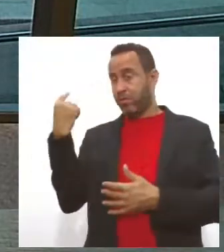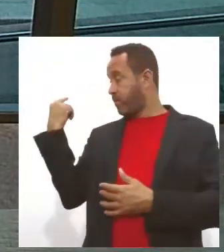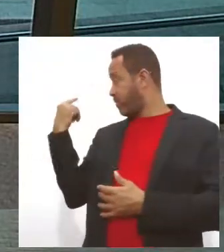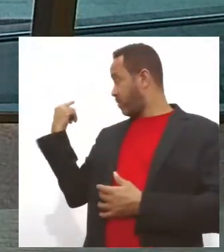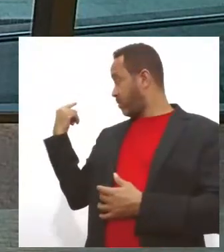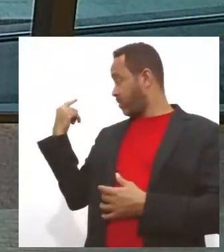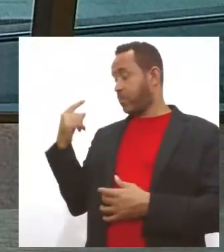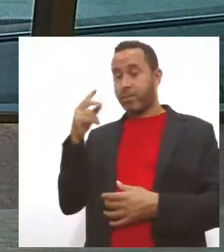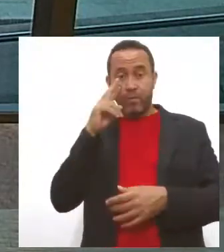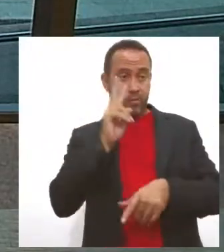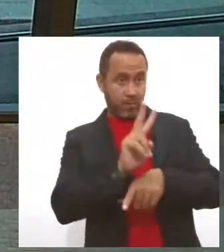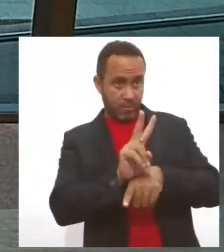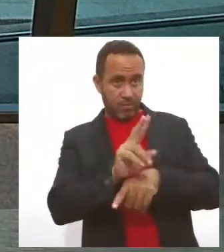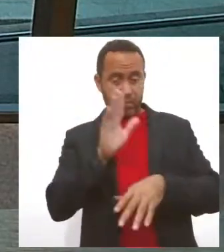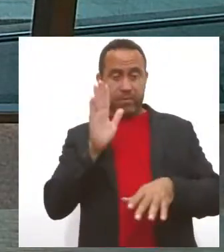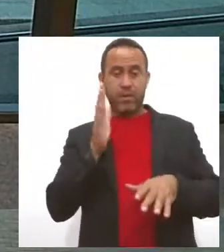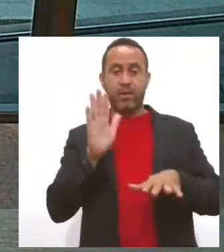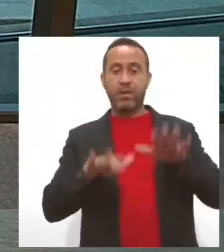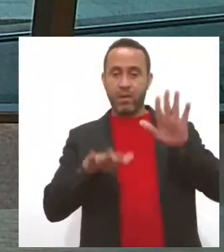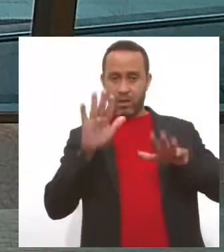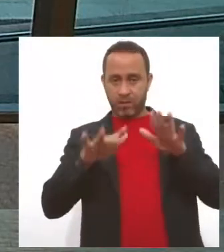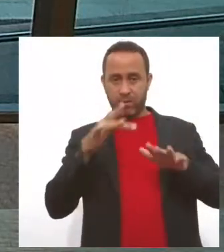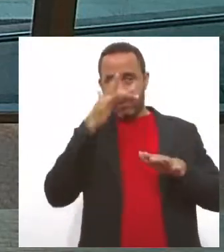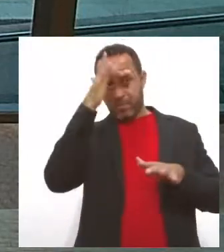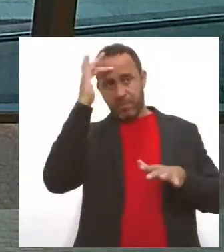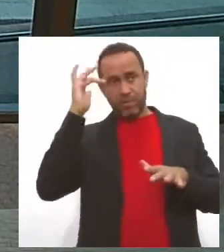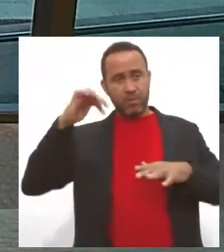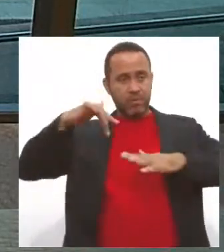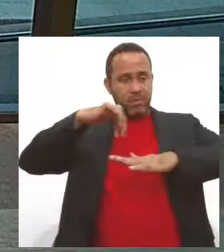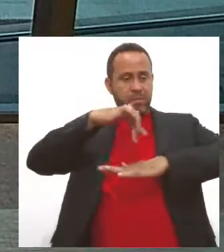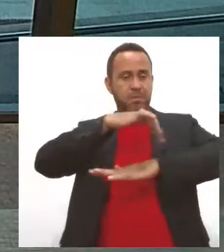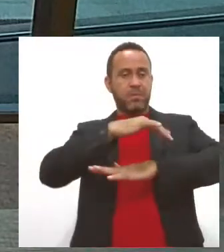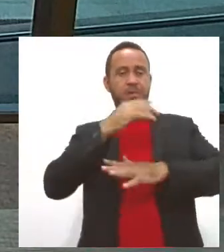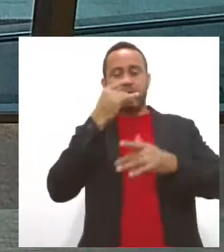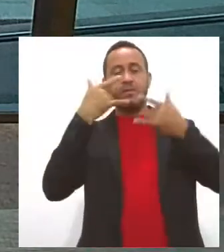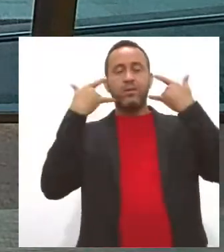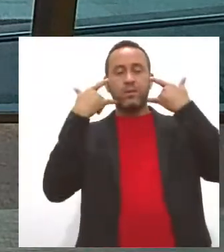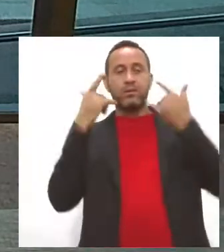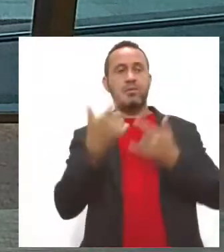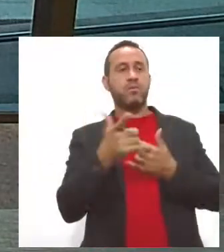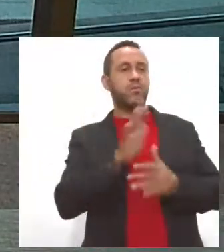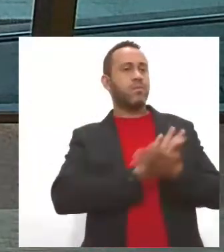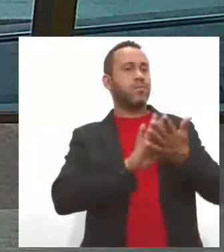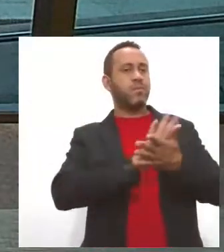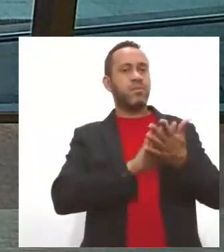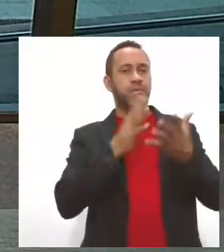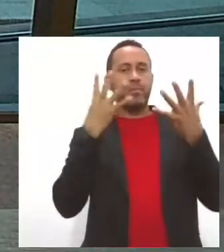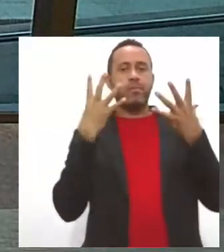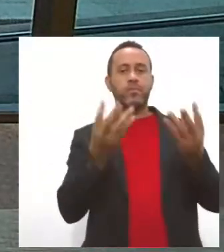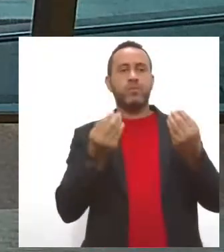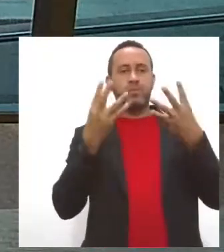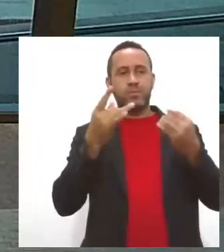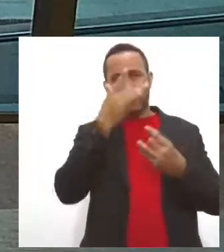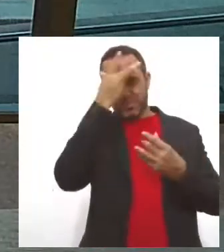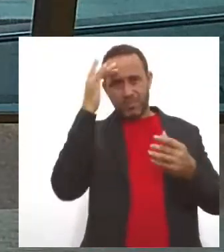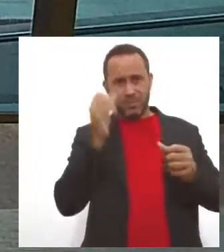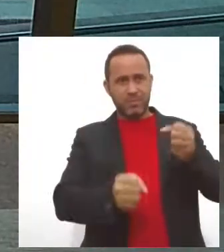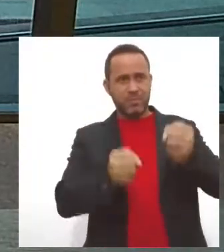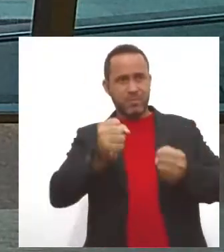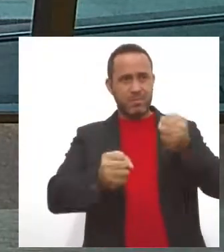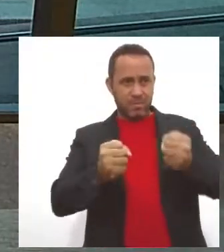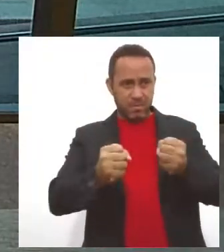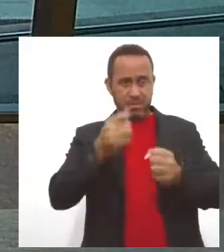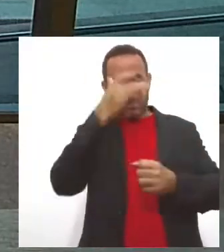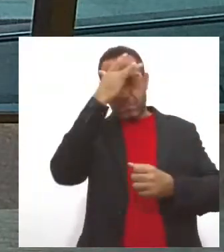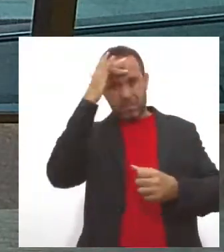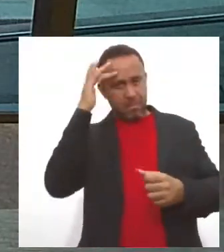Aracaju, aqui na Praça Fausto Cardoso. E quando a gente sai nessas ruas de acesso, a gente vê a quantidade de carros e pessoas. o